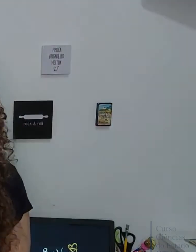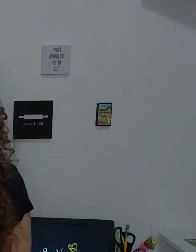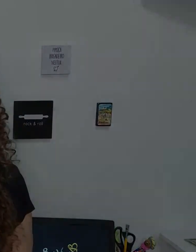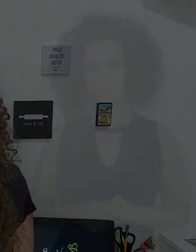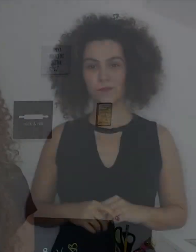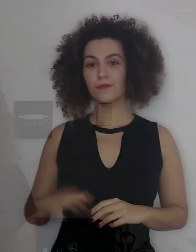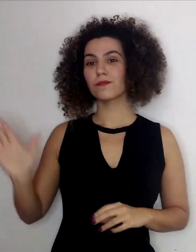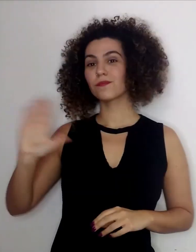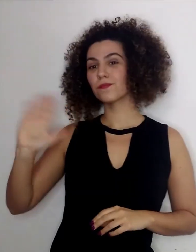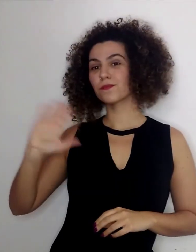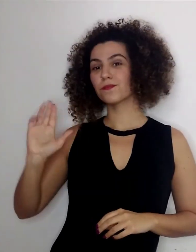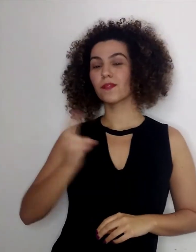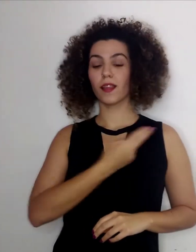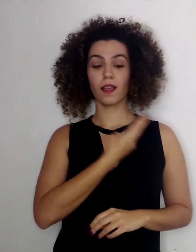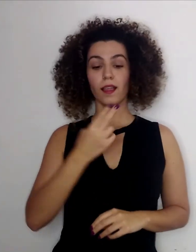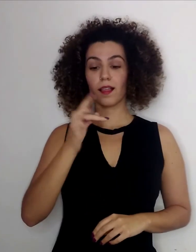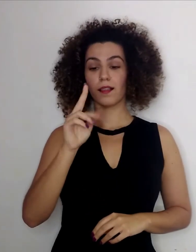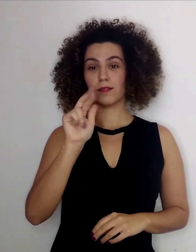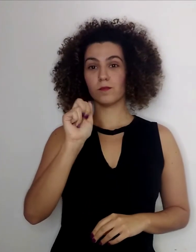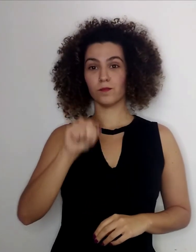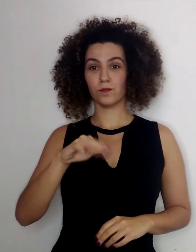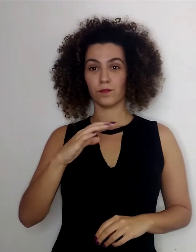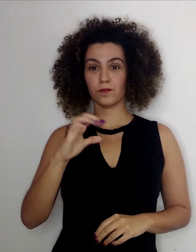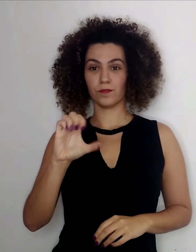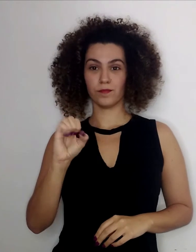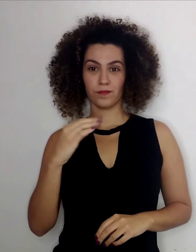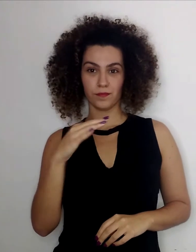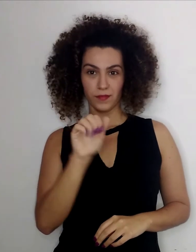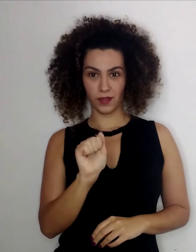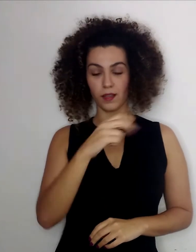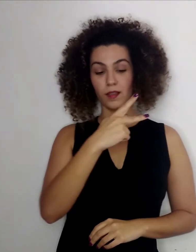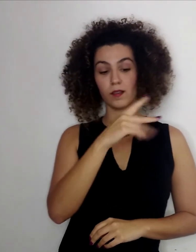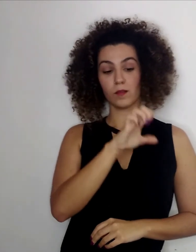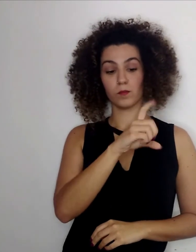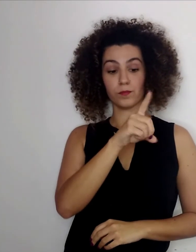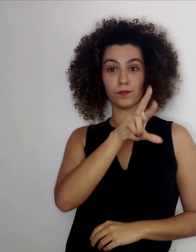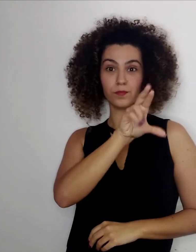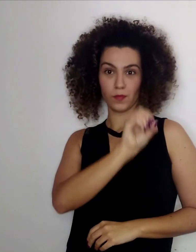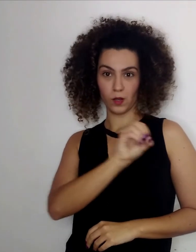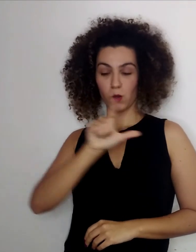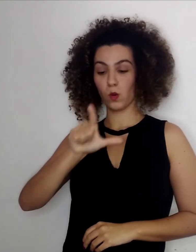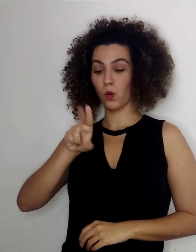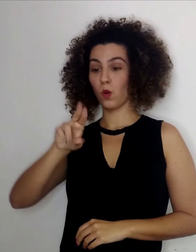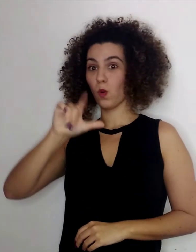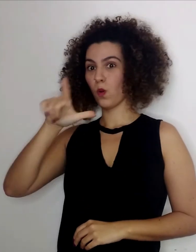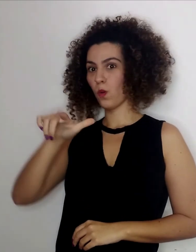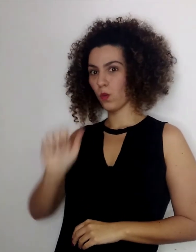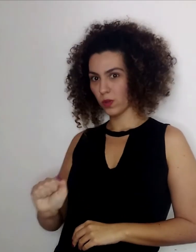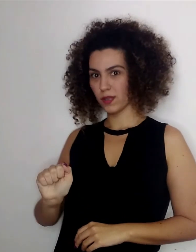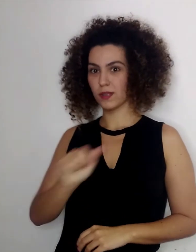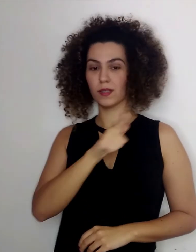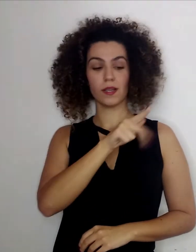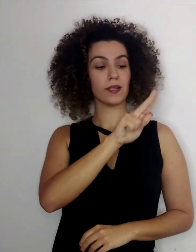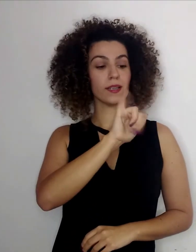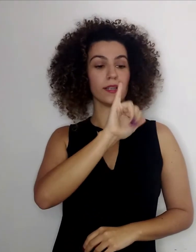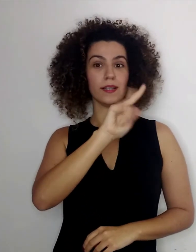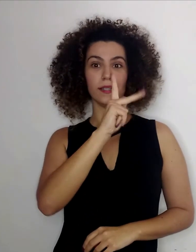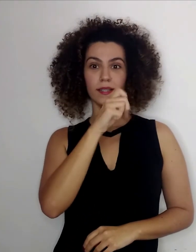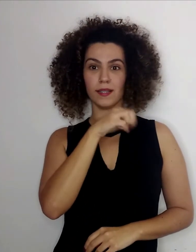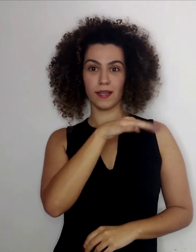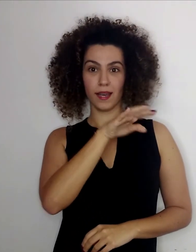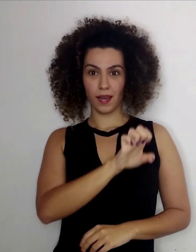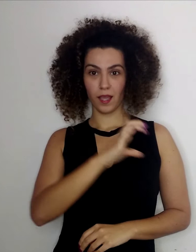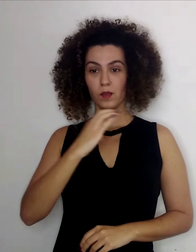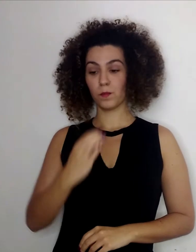vídeo! Oi, oi, oi, gente! Meu nome é Francesca. Olá, meu nome é Pedro Vilela. Olá, meu nome é Luísa Ui. Olá, eu sou Guilherme